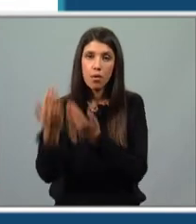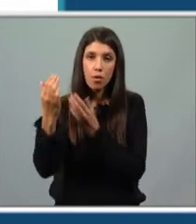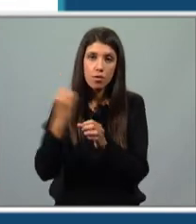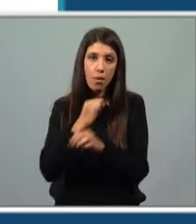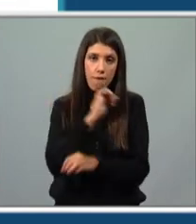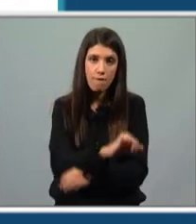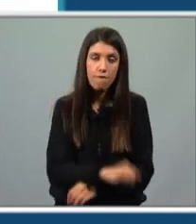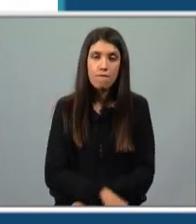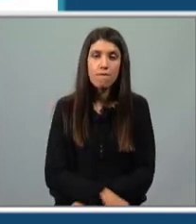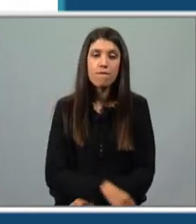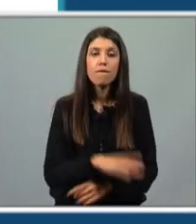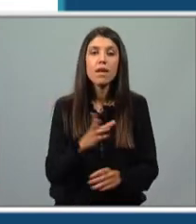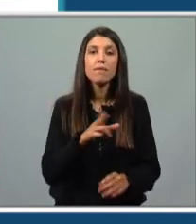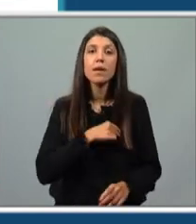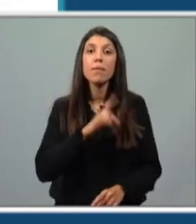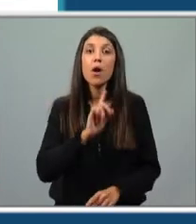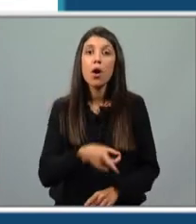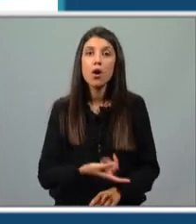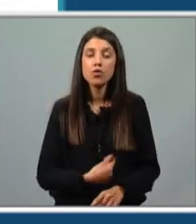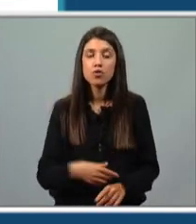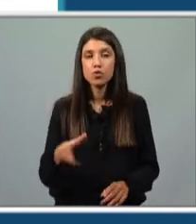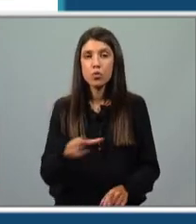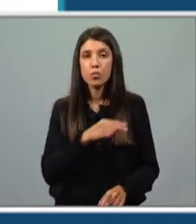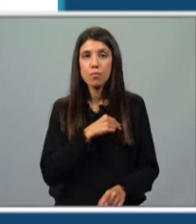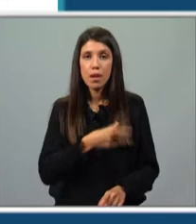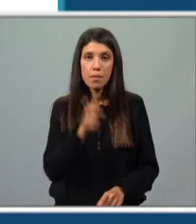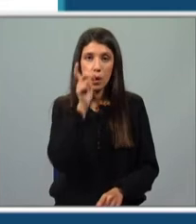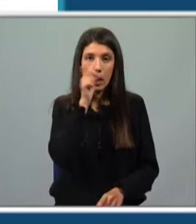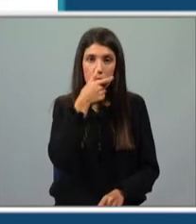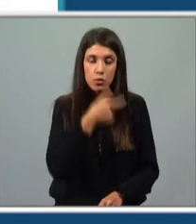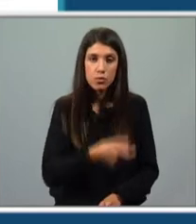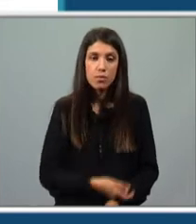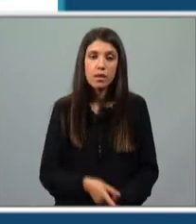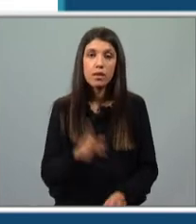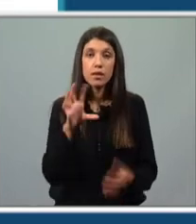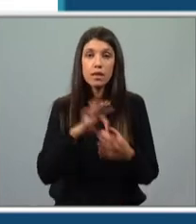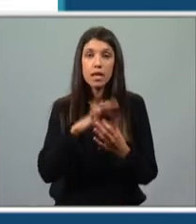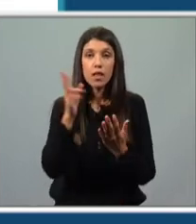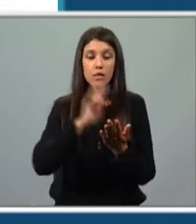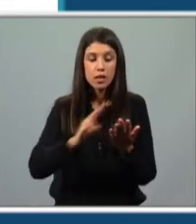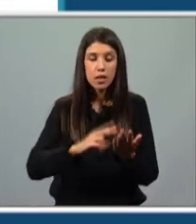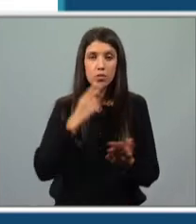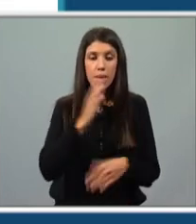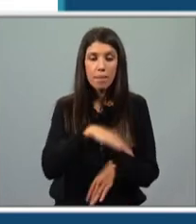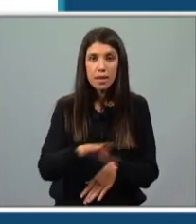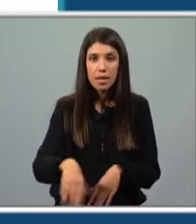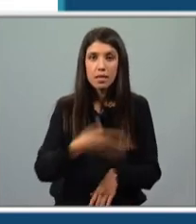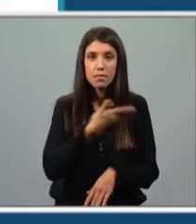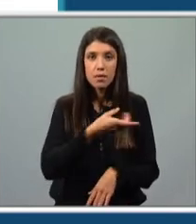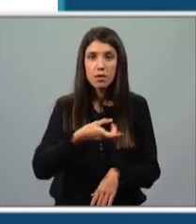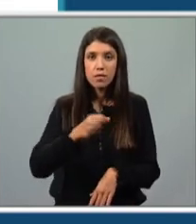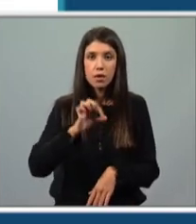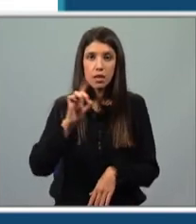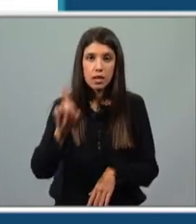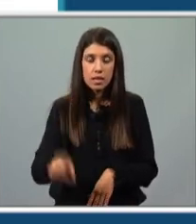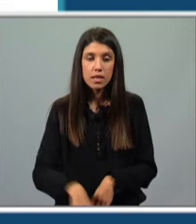obra, dentre os quais destacamos o Grande Prémio Carlos de Gulbenkian de Literatura para Crianças, em 1986,